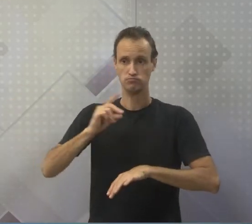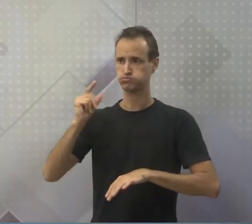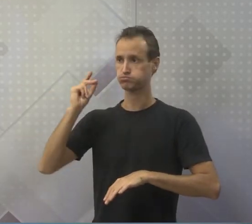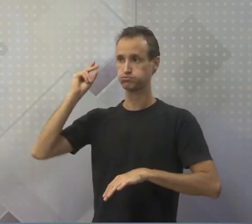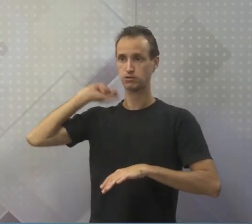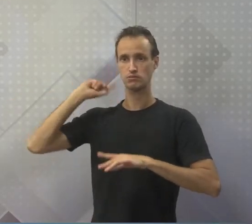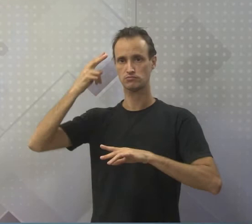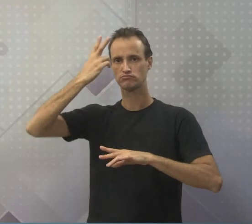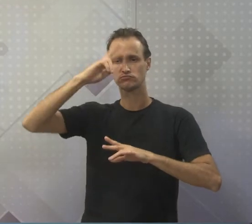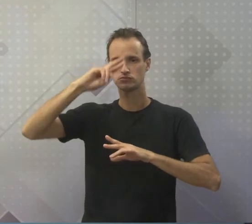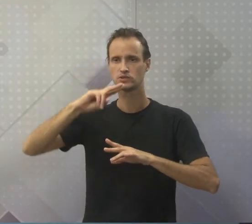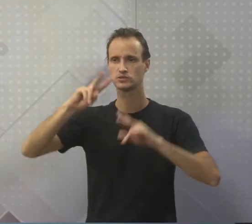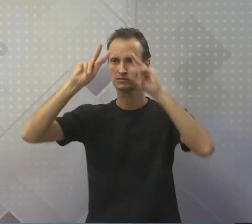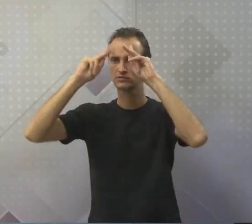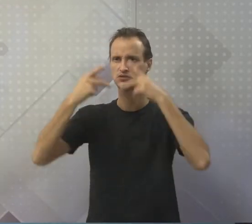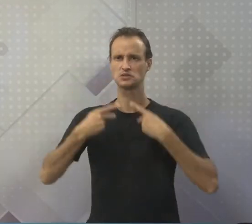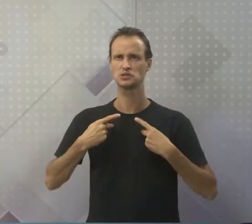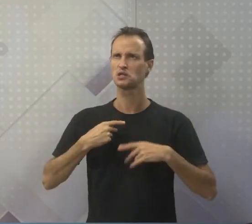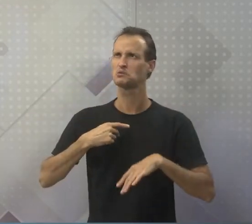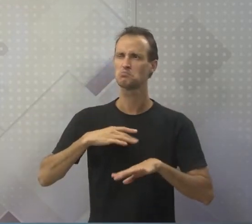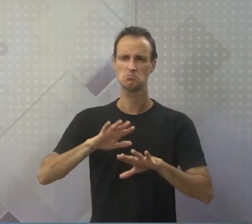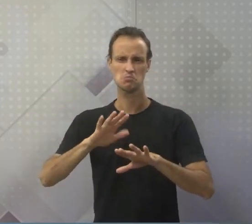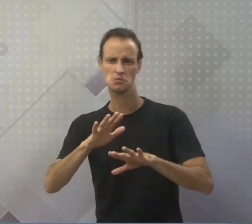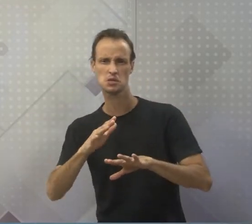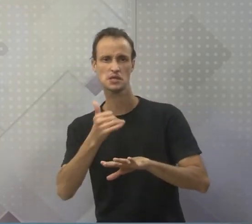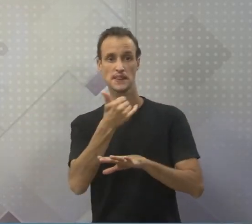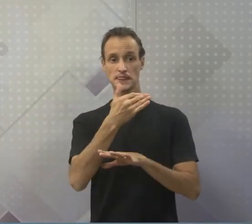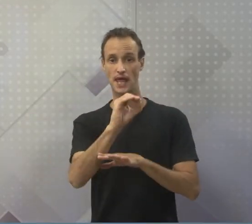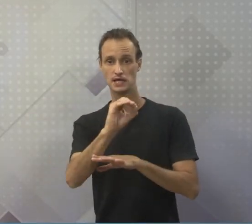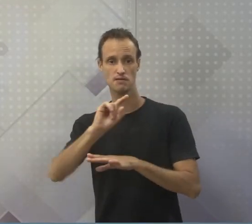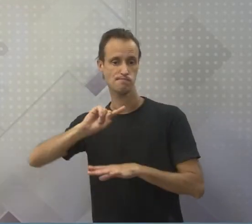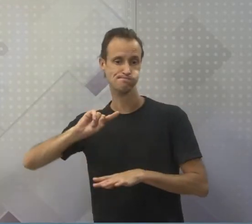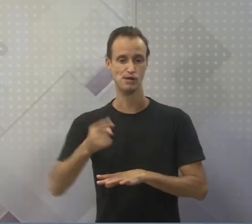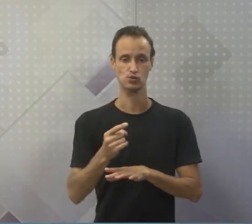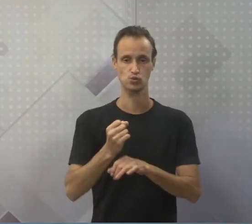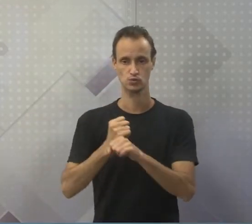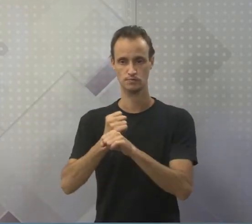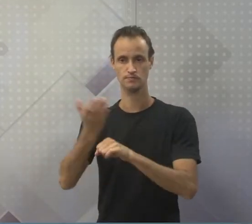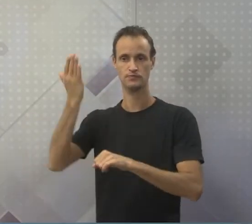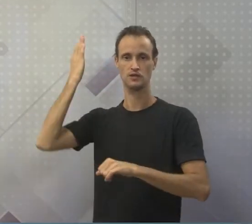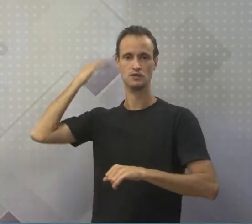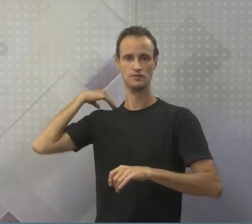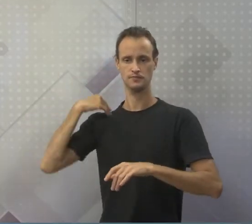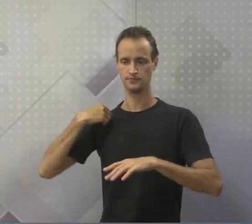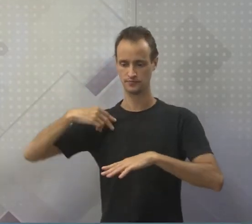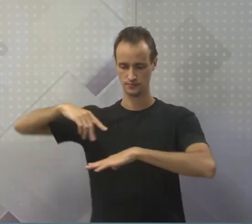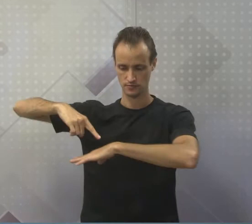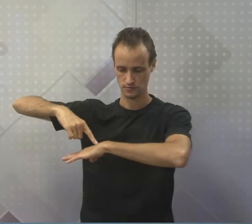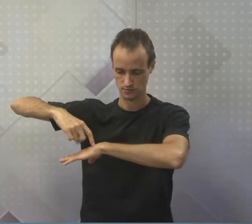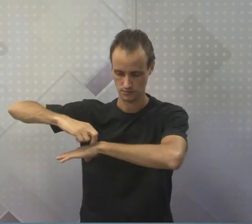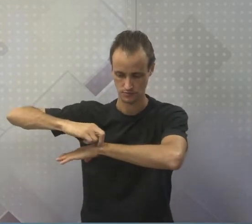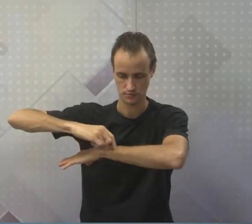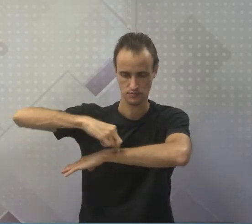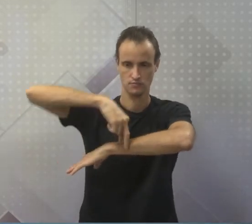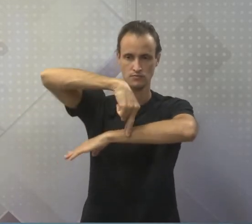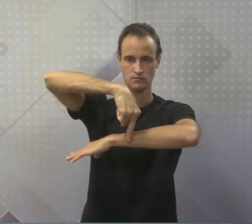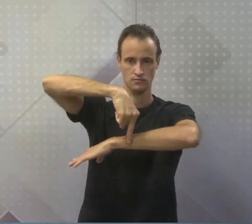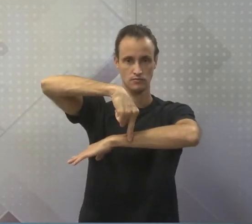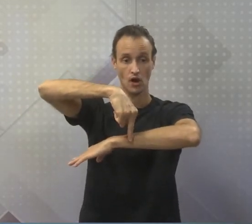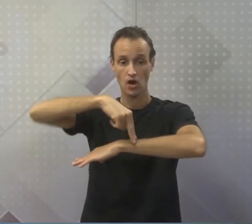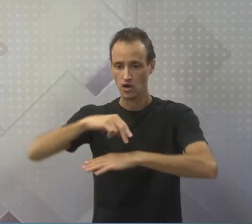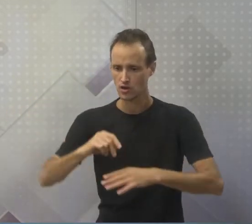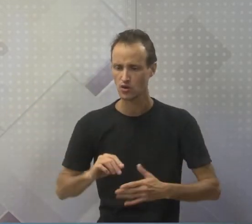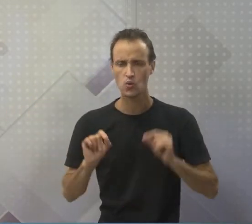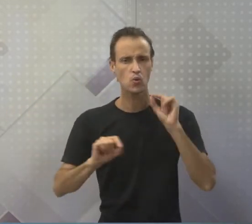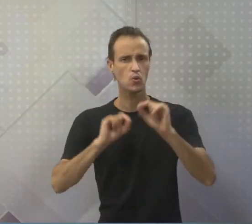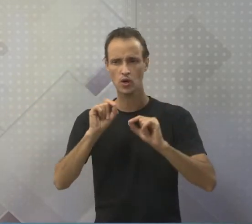A história da humanidade tem pelo menos 10 mil anos. A espécie homo sapiens tem pelo menos 90 mil anos. E desses 90 mil